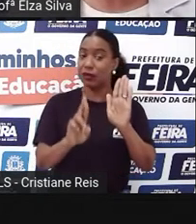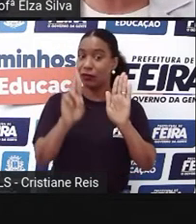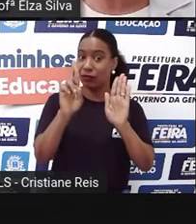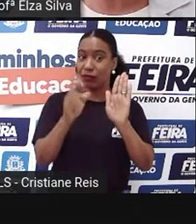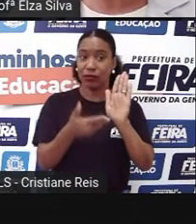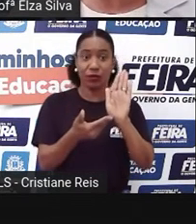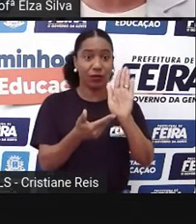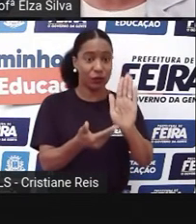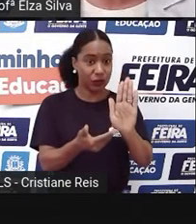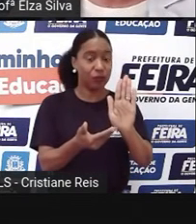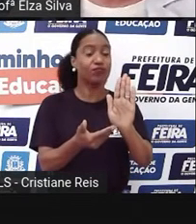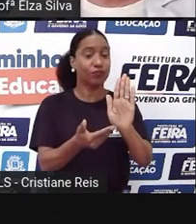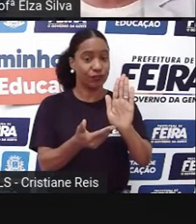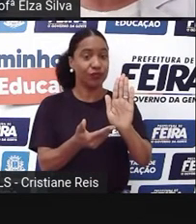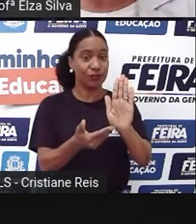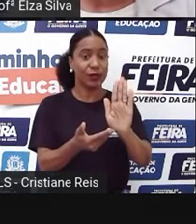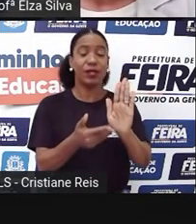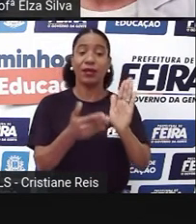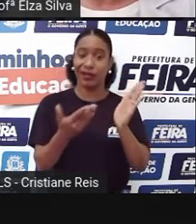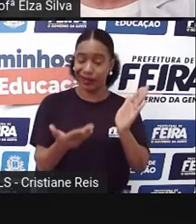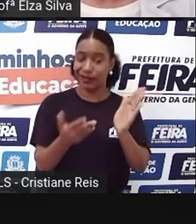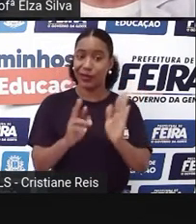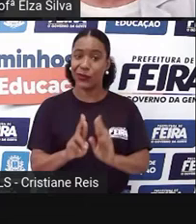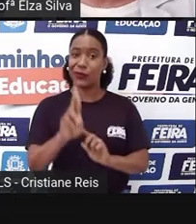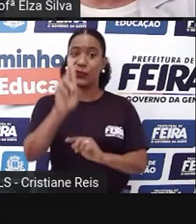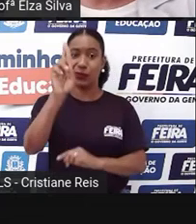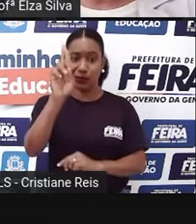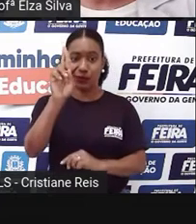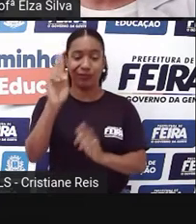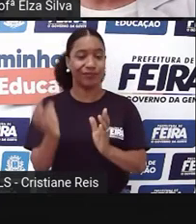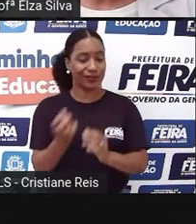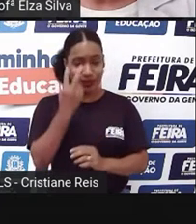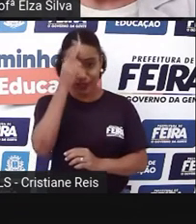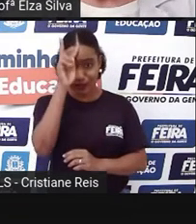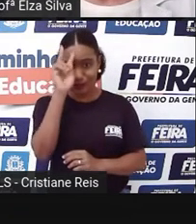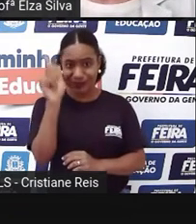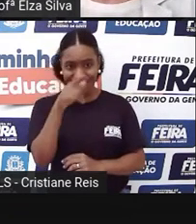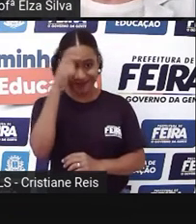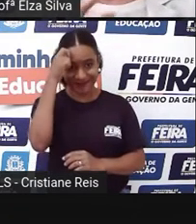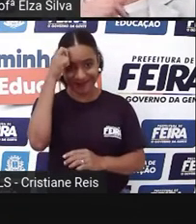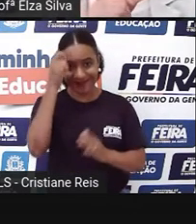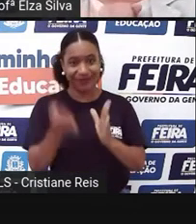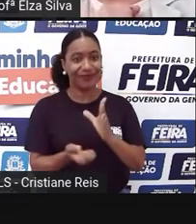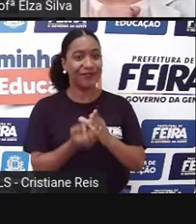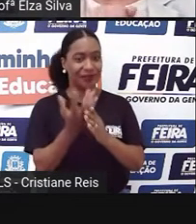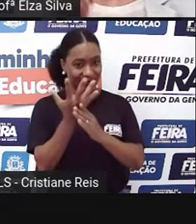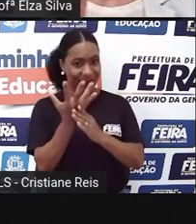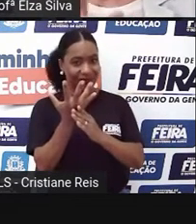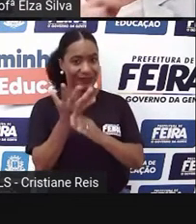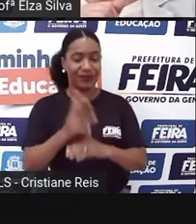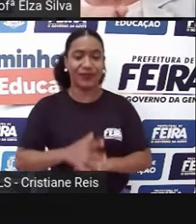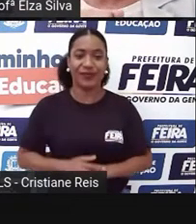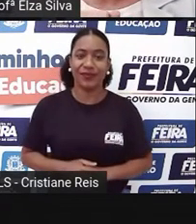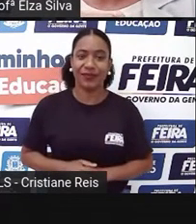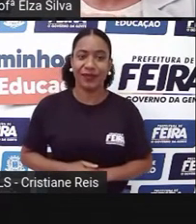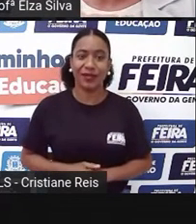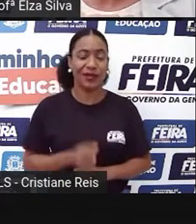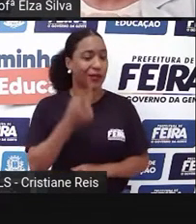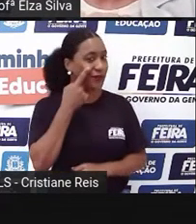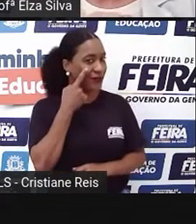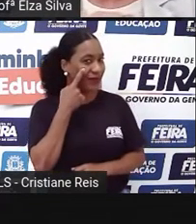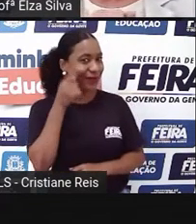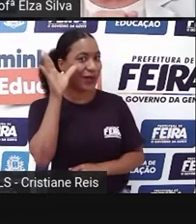denominado como o pai da história negra. E vocês seguem mais uma